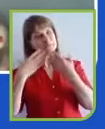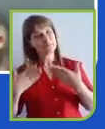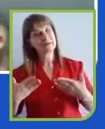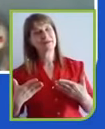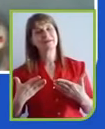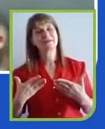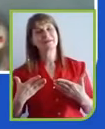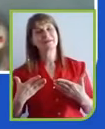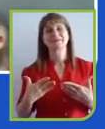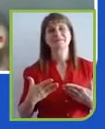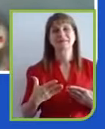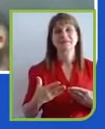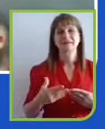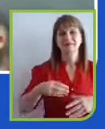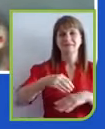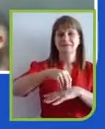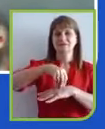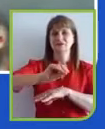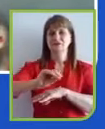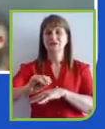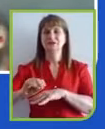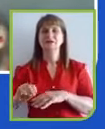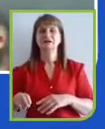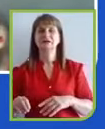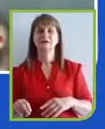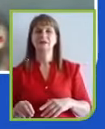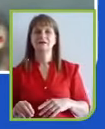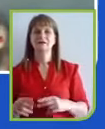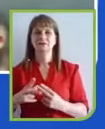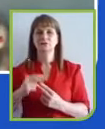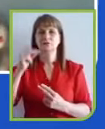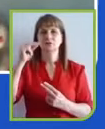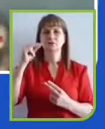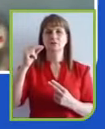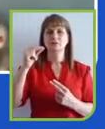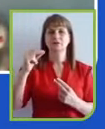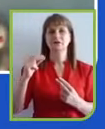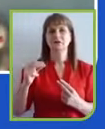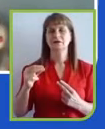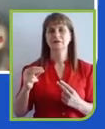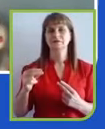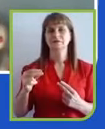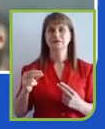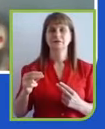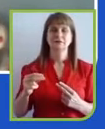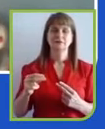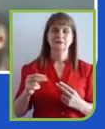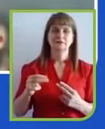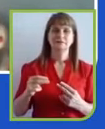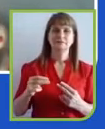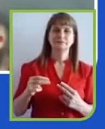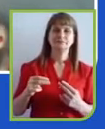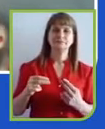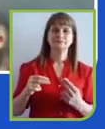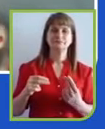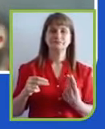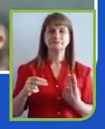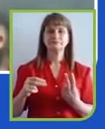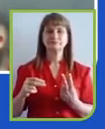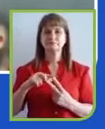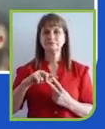dicotomia e acho que a discussão não é dicotômica, na verdade. Se busca ser